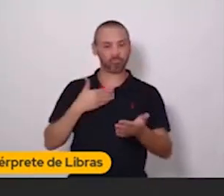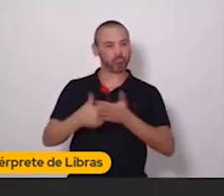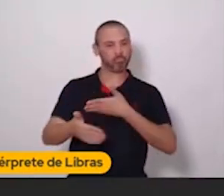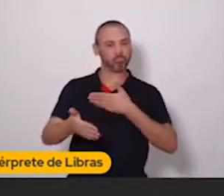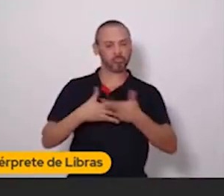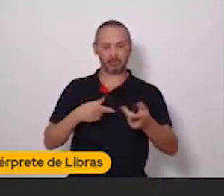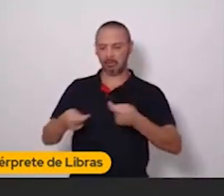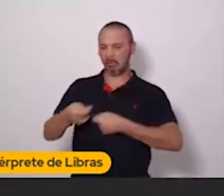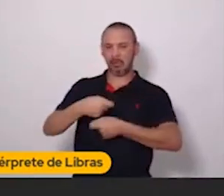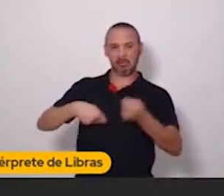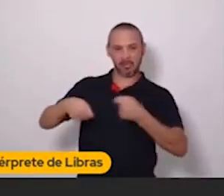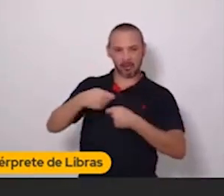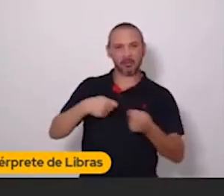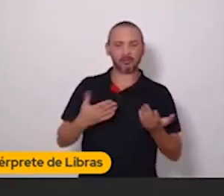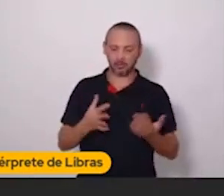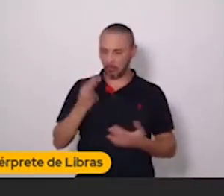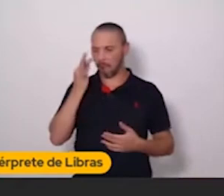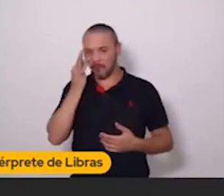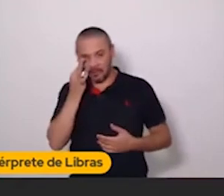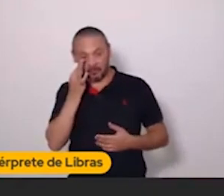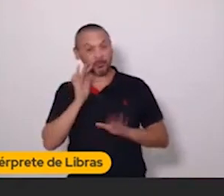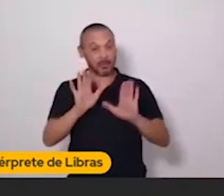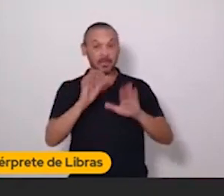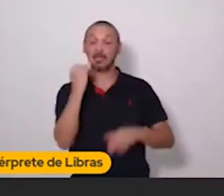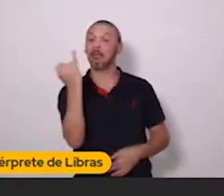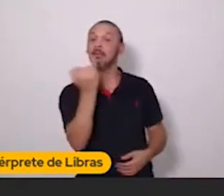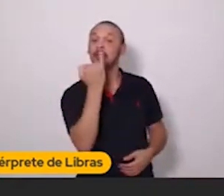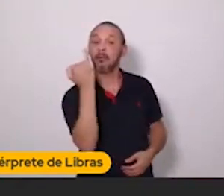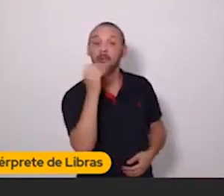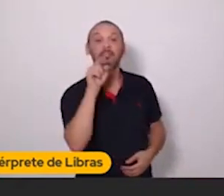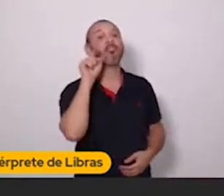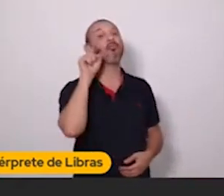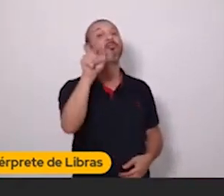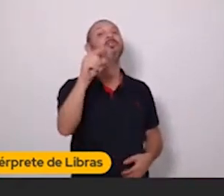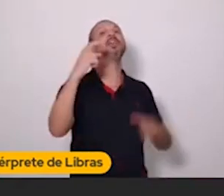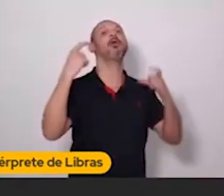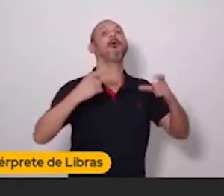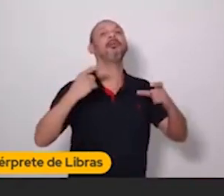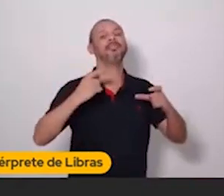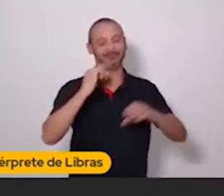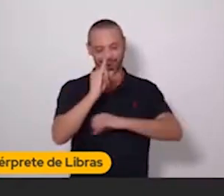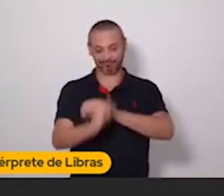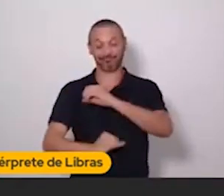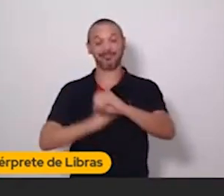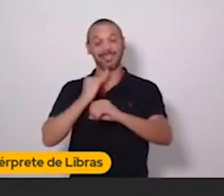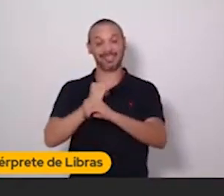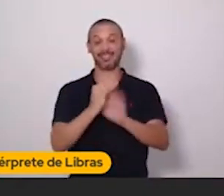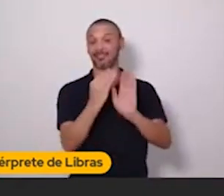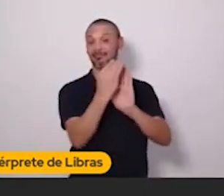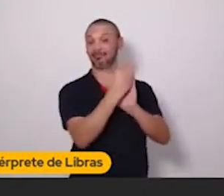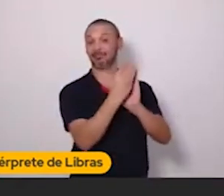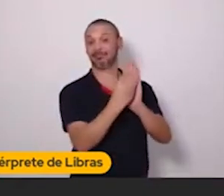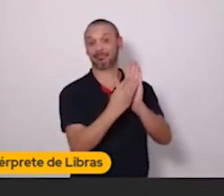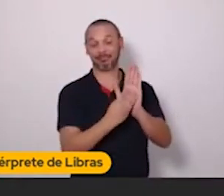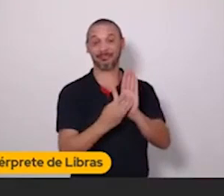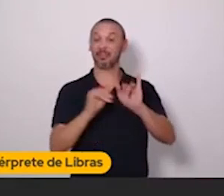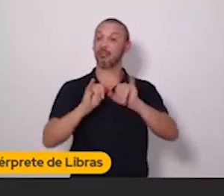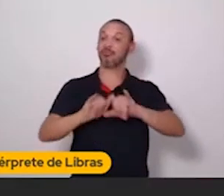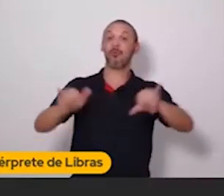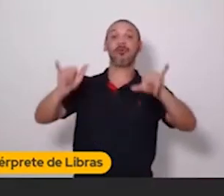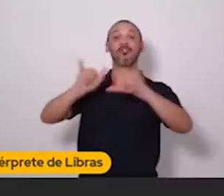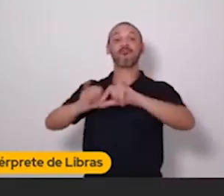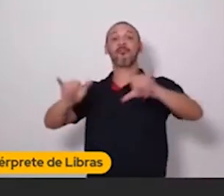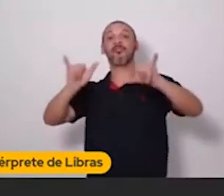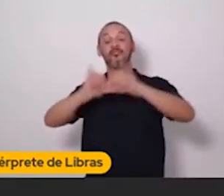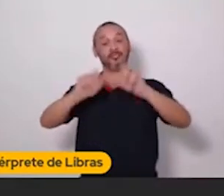seja 100% físico. É muito importante que você esteja no digital. Mesmo se for para você divulgar o seu negócio